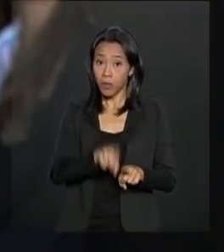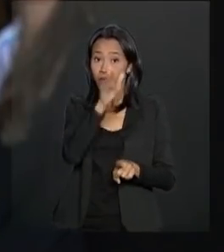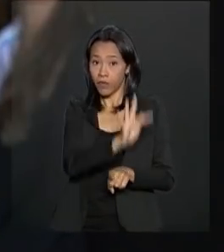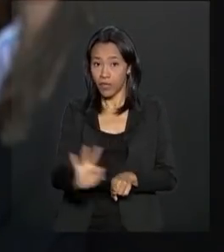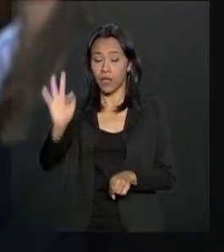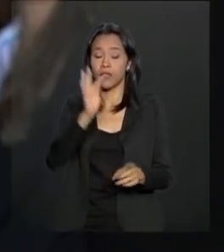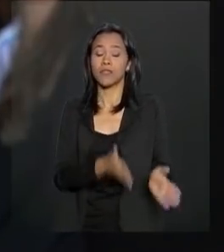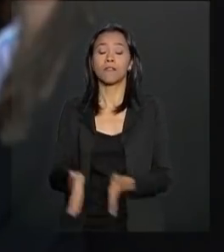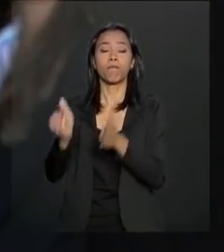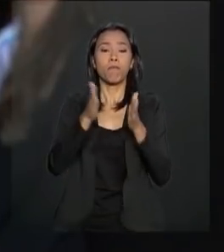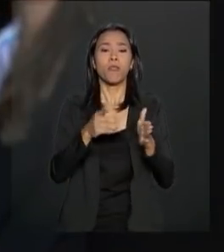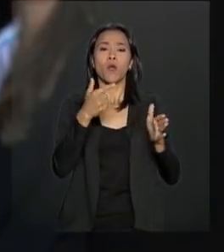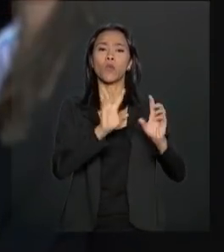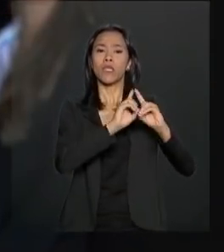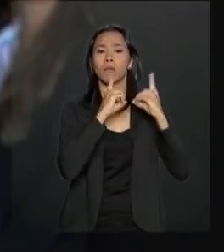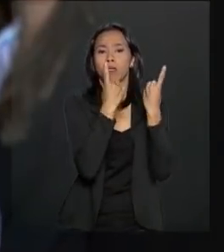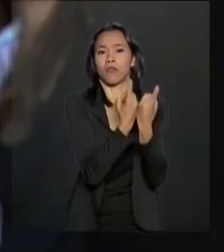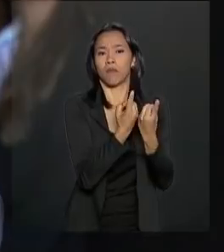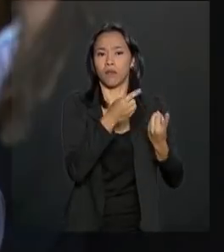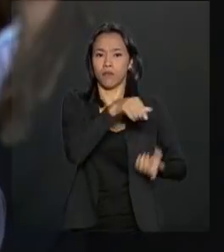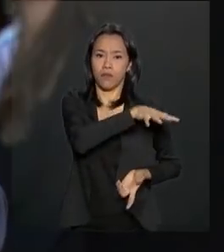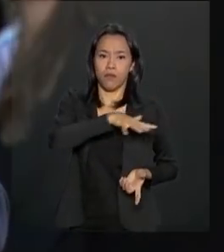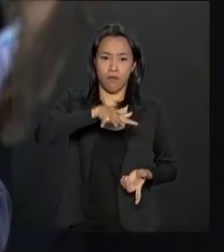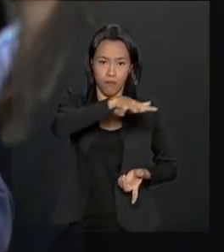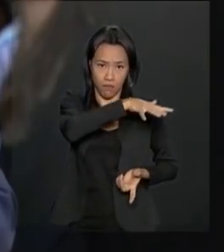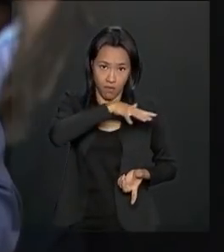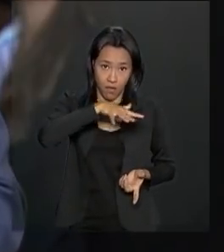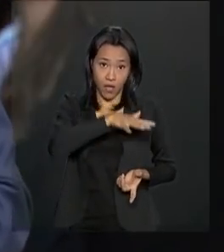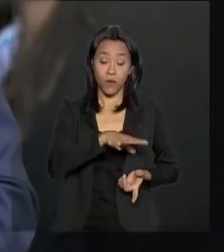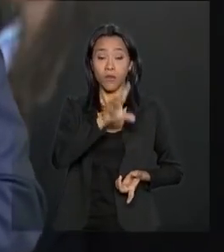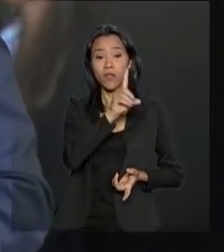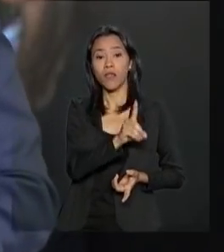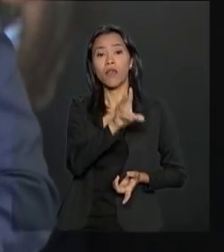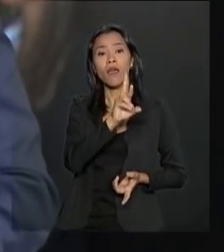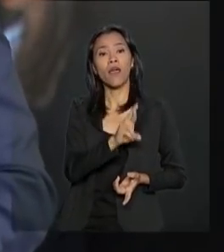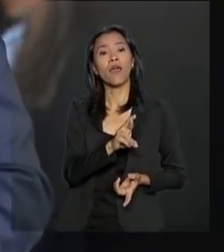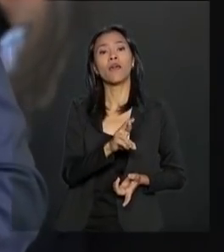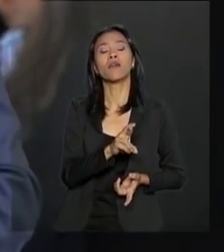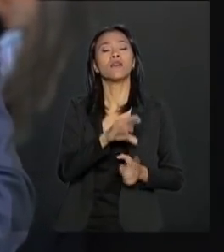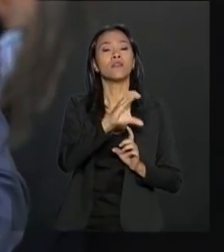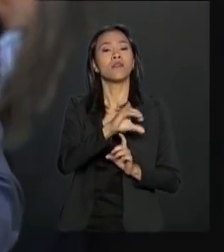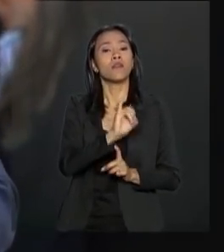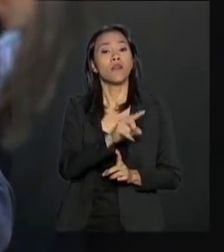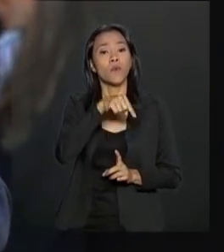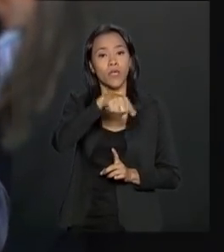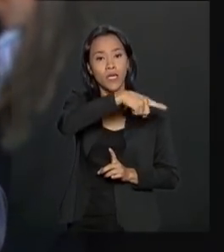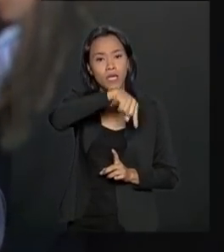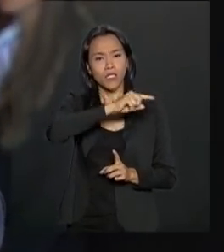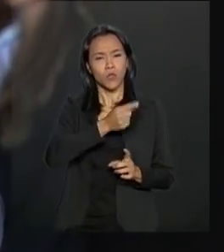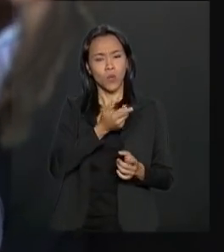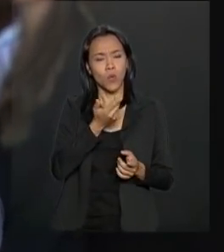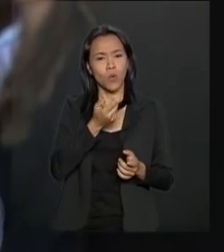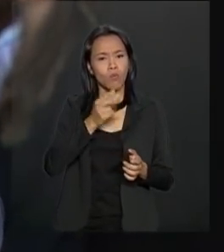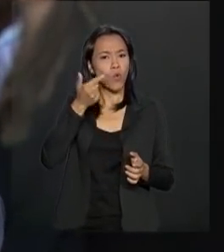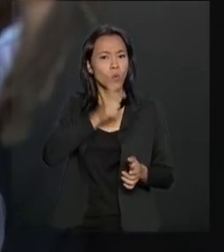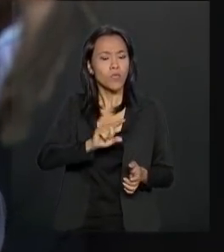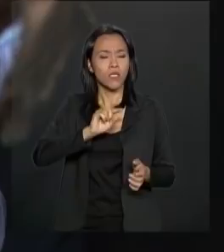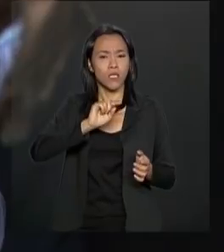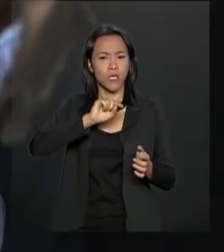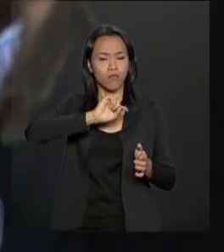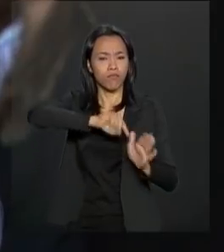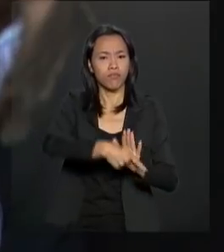de Recuperação de Ativos e Cooperação Jurídica Internacional, o DRCI, aprofunde a cooperação jurídica internacional,